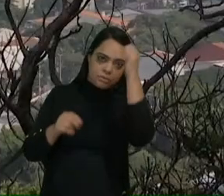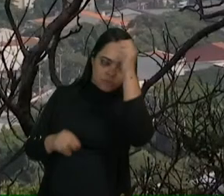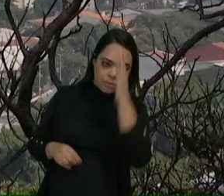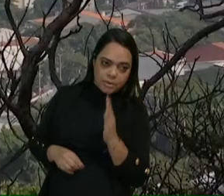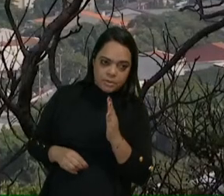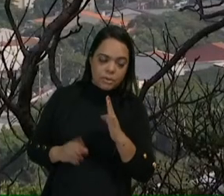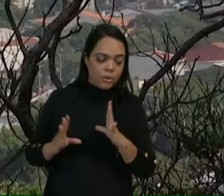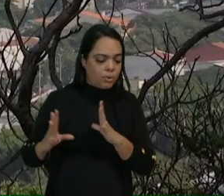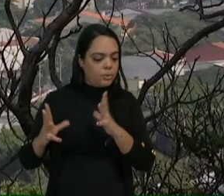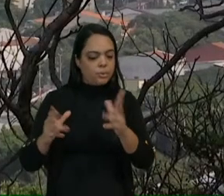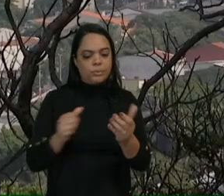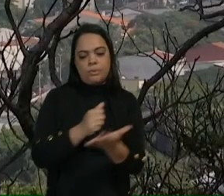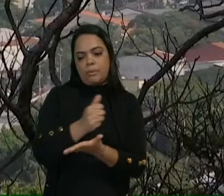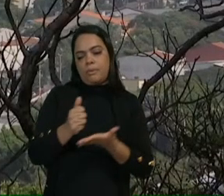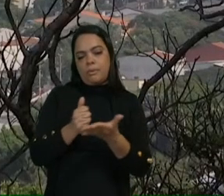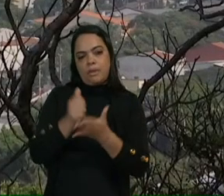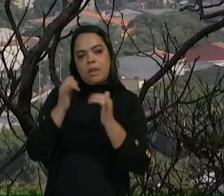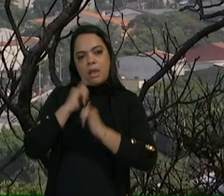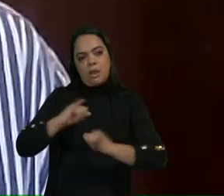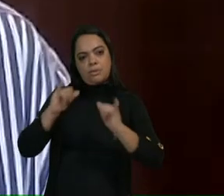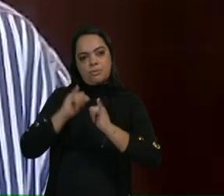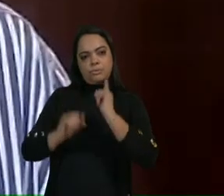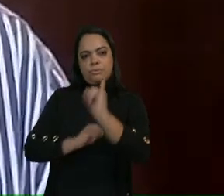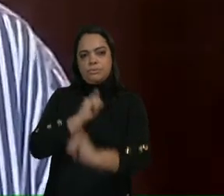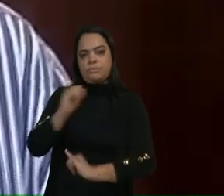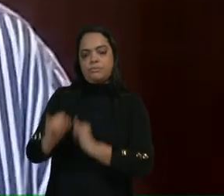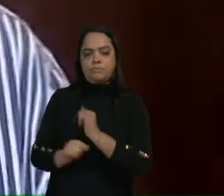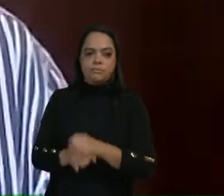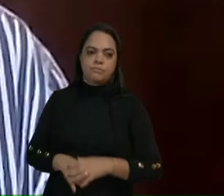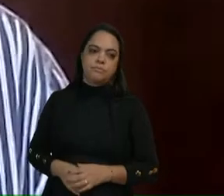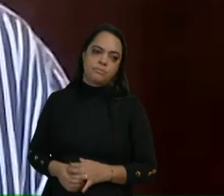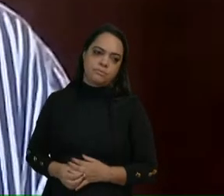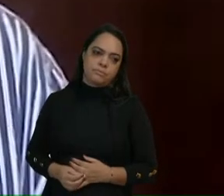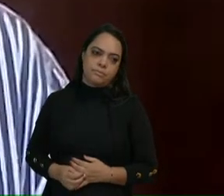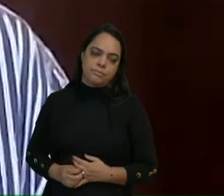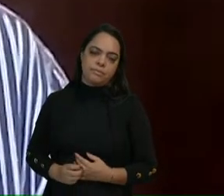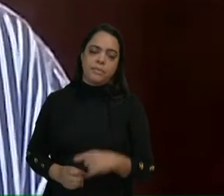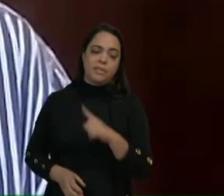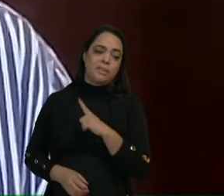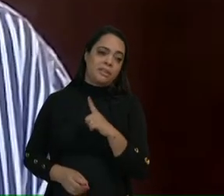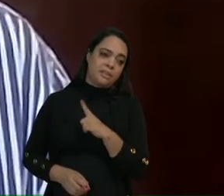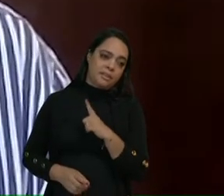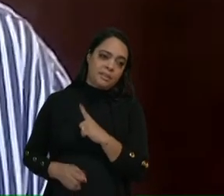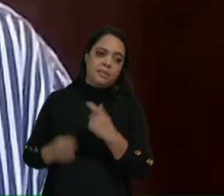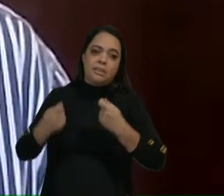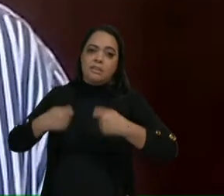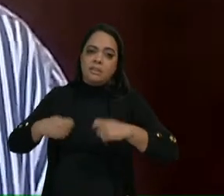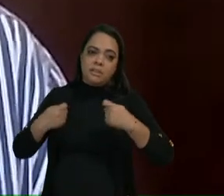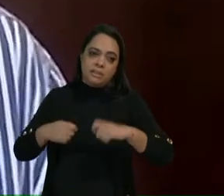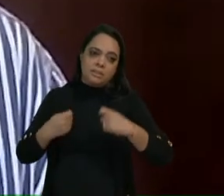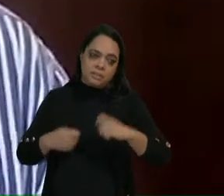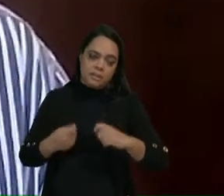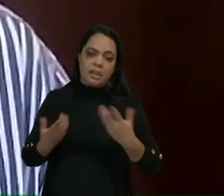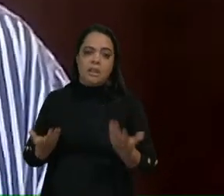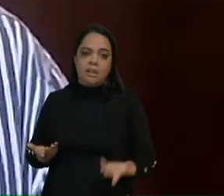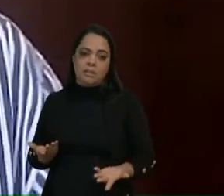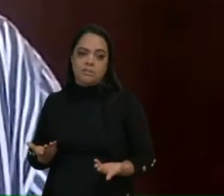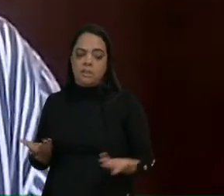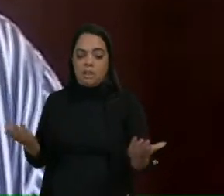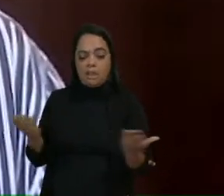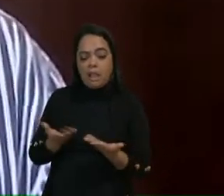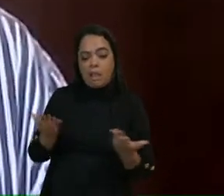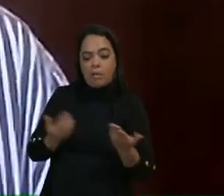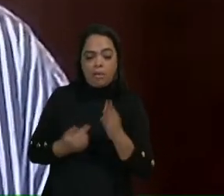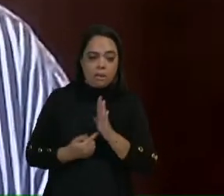Tudo com base em anúncios da internet. Houve uma demanda reprimida que agora se